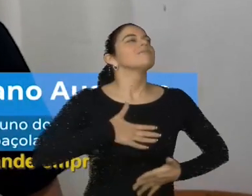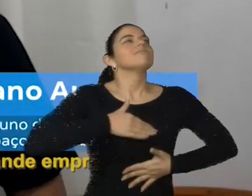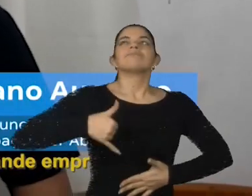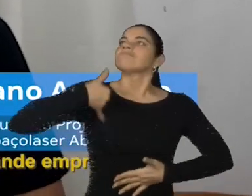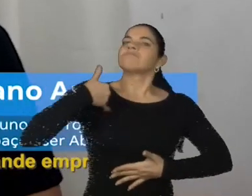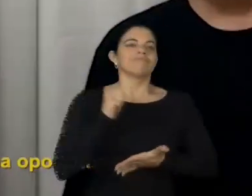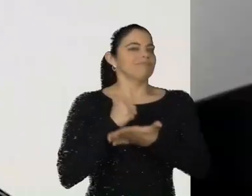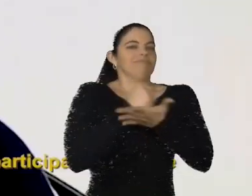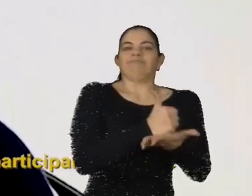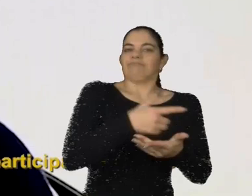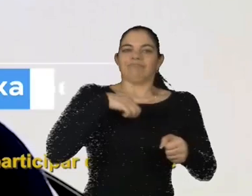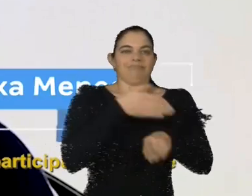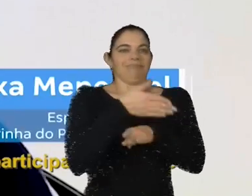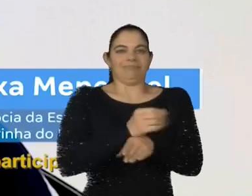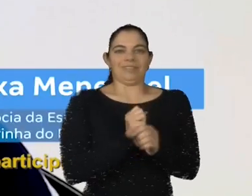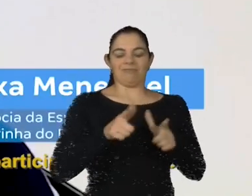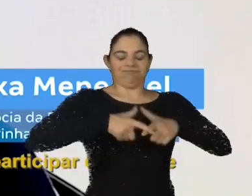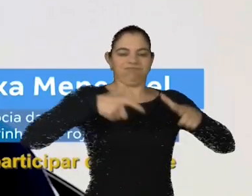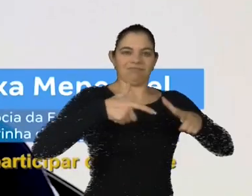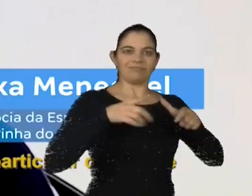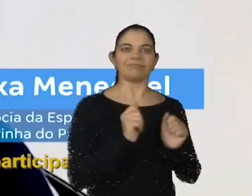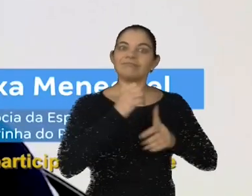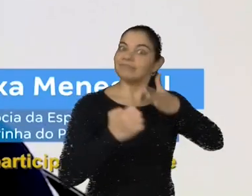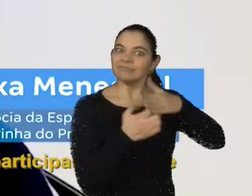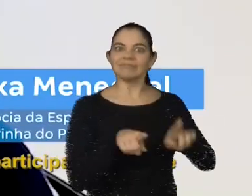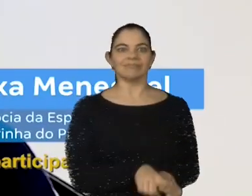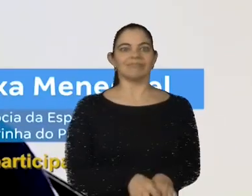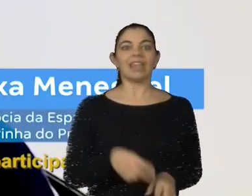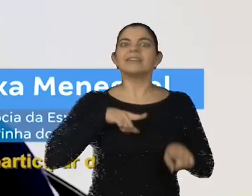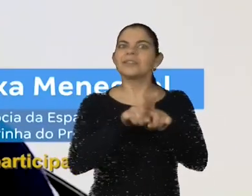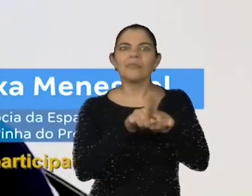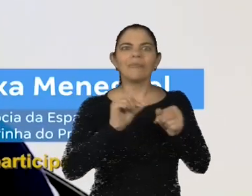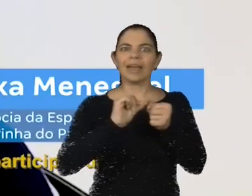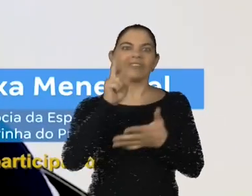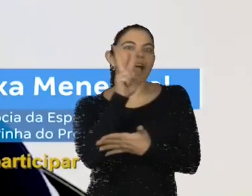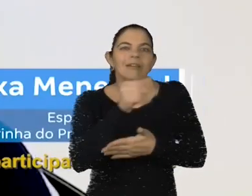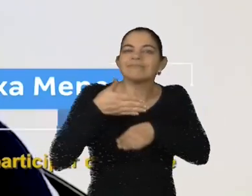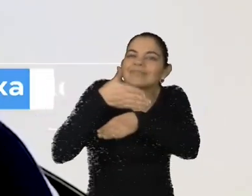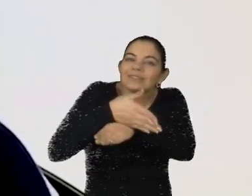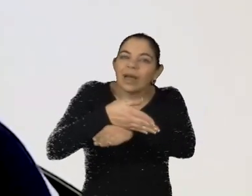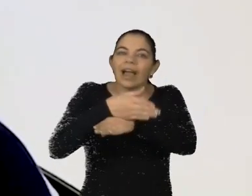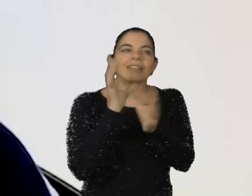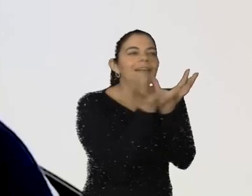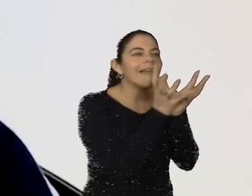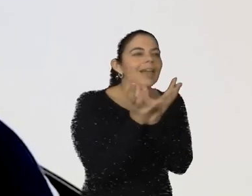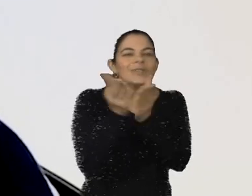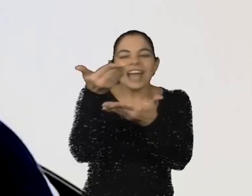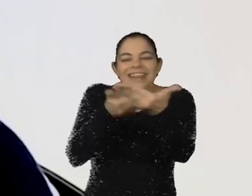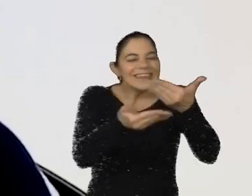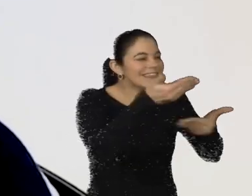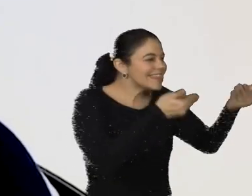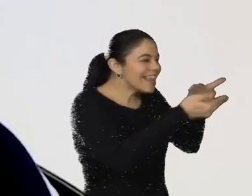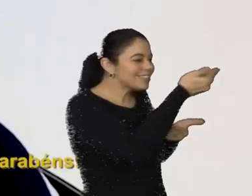uma grande empresa. Nossa primeira turma se forma em setembro e vai participar da equipe de atendimento